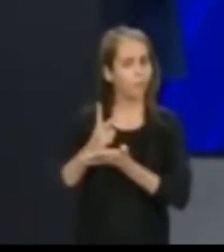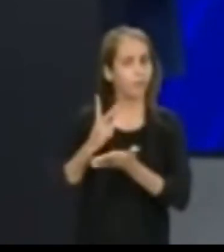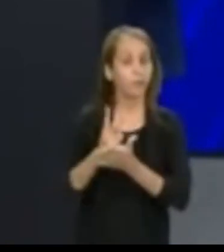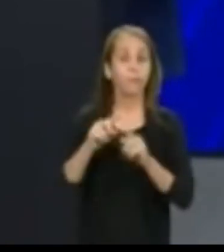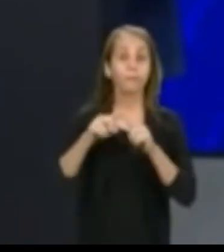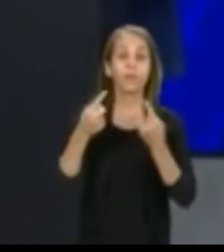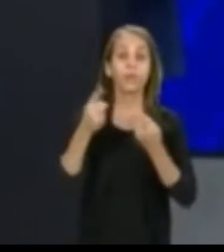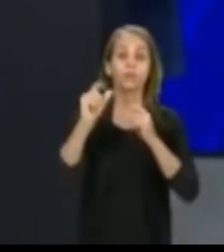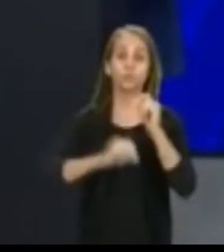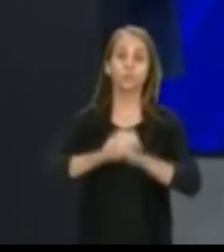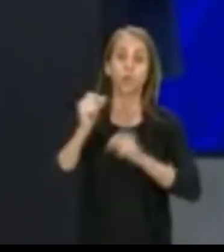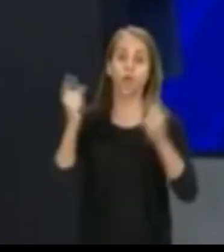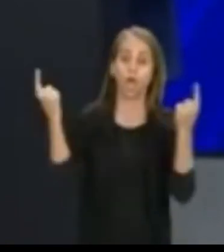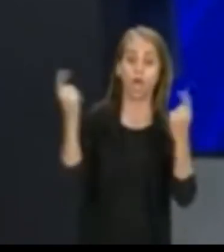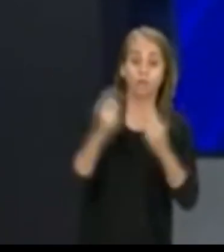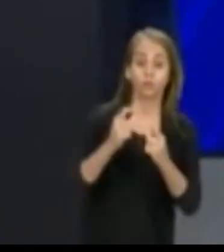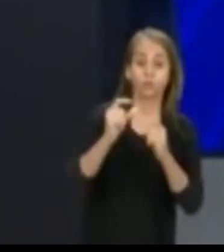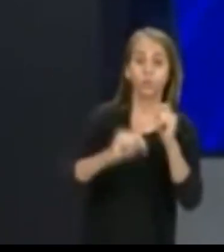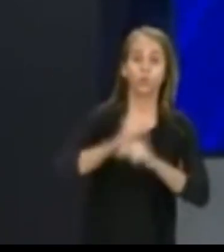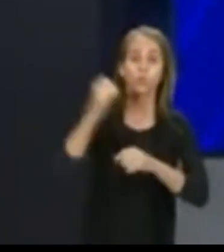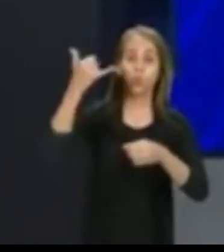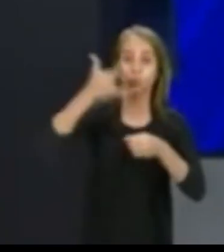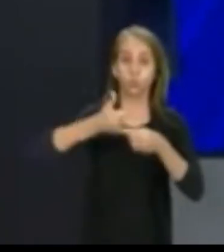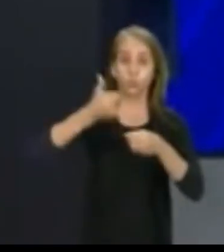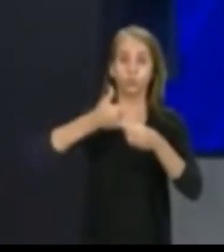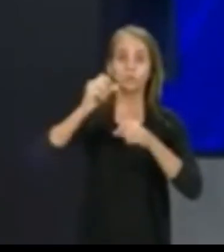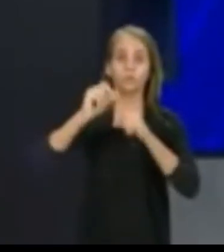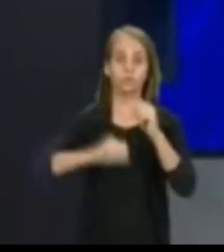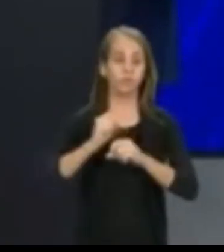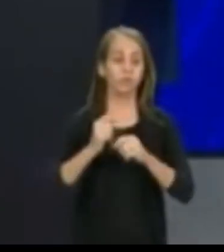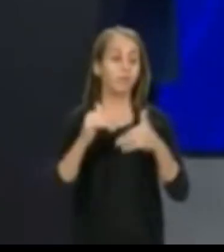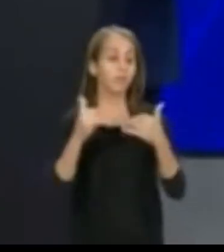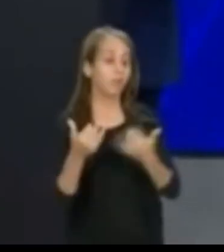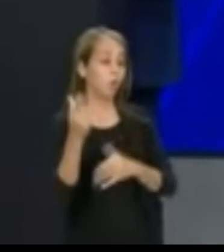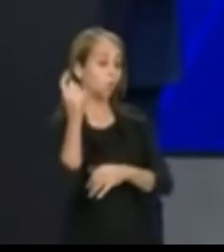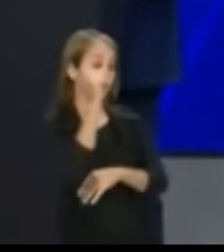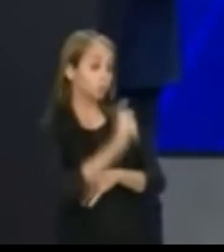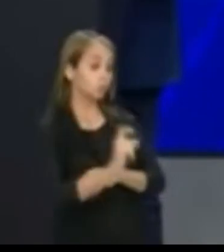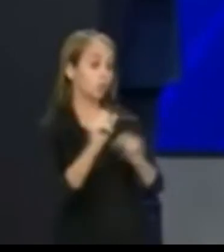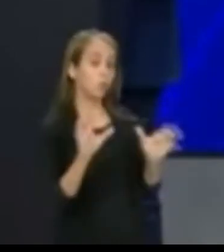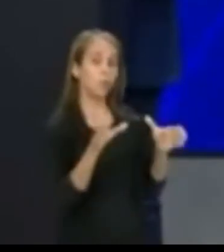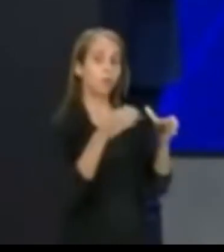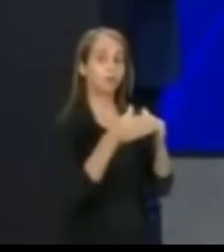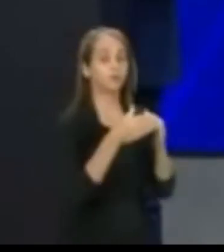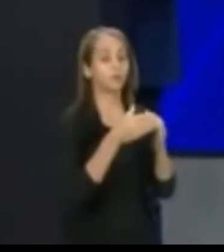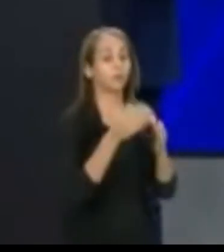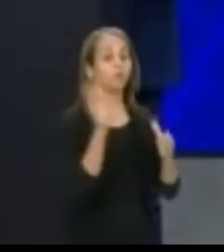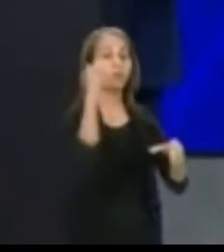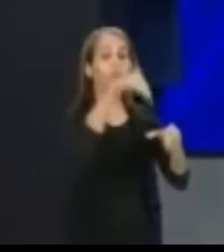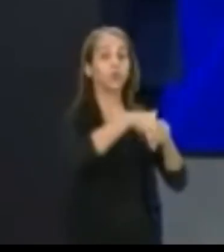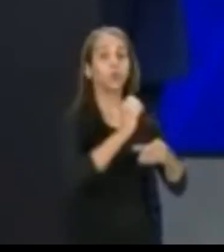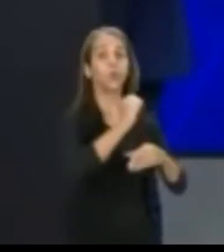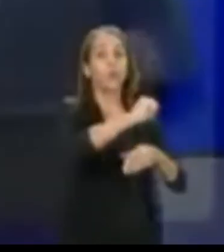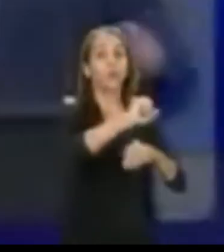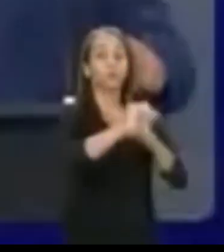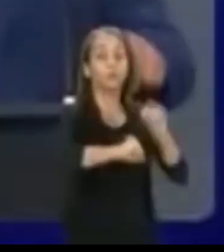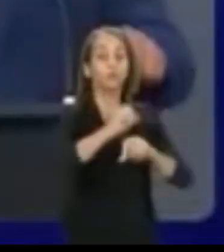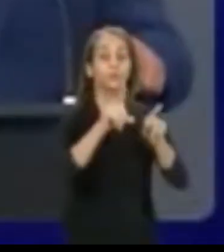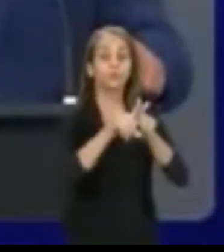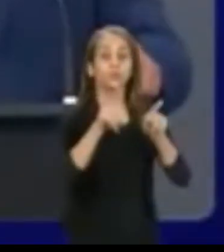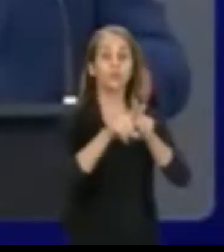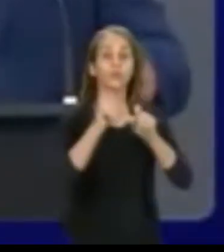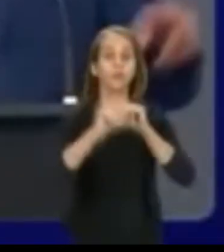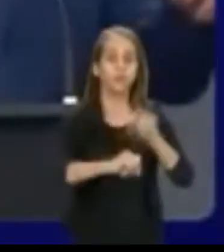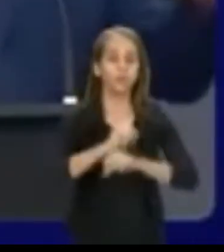redução do ICMS dos combustíveis, o seu partido e a esquerda todinha votou contra. Por vocês, nós ainda